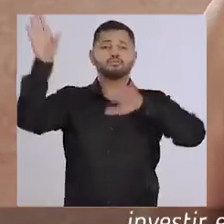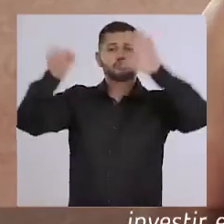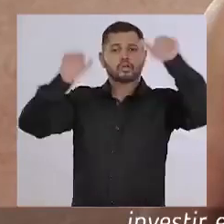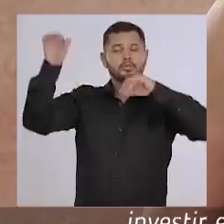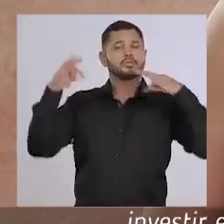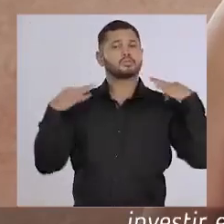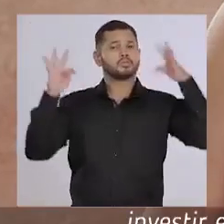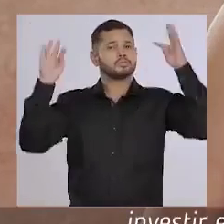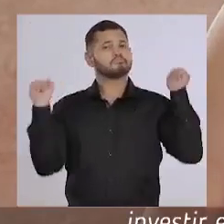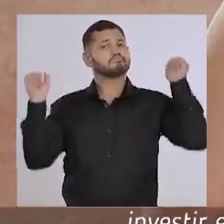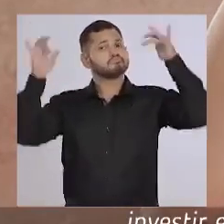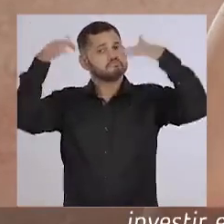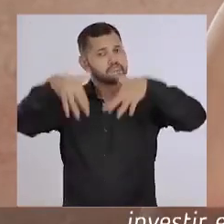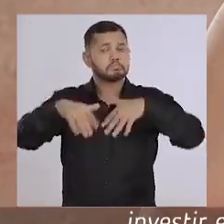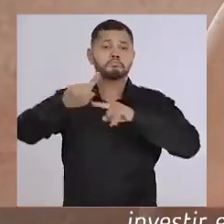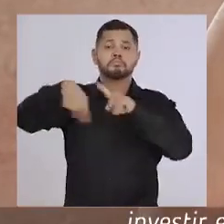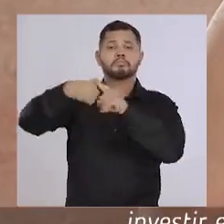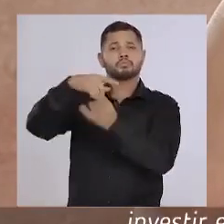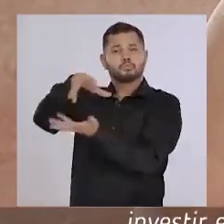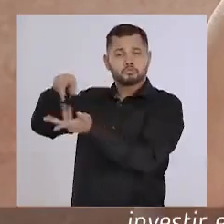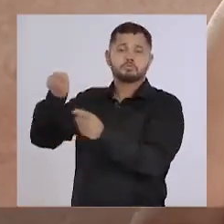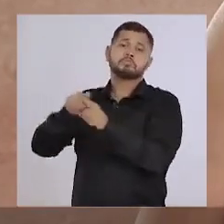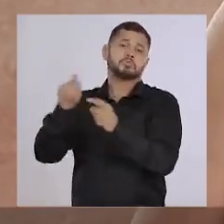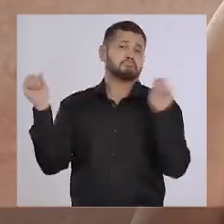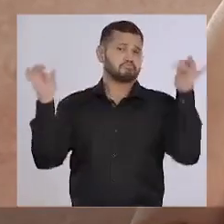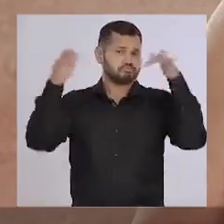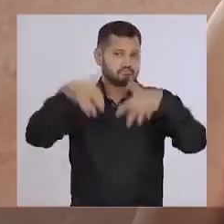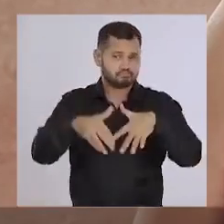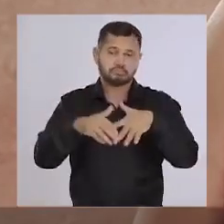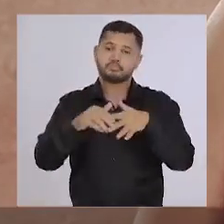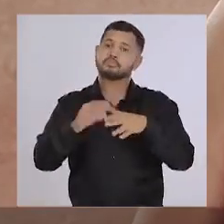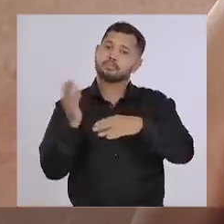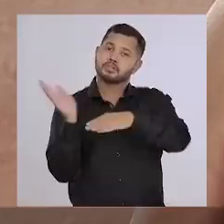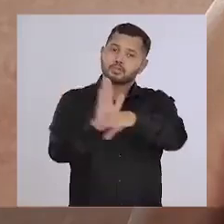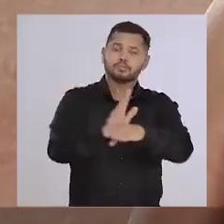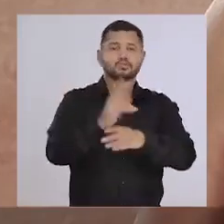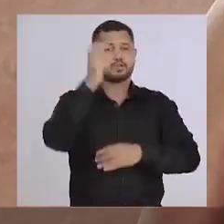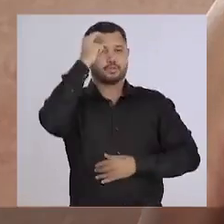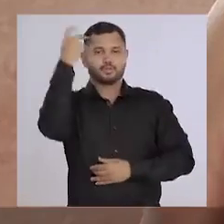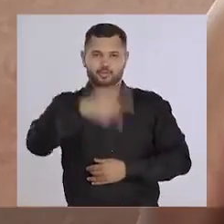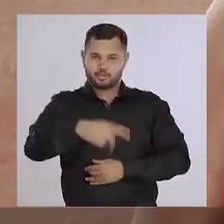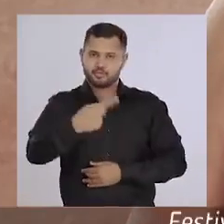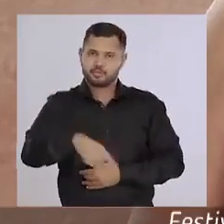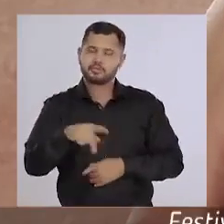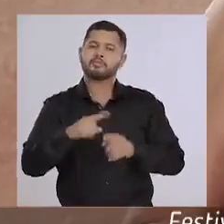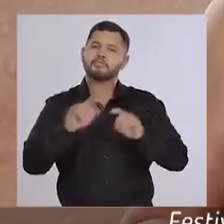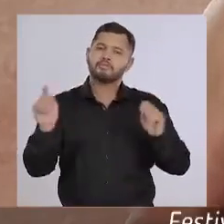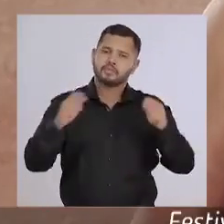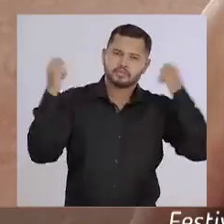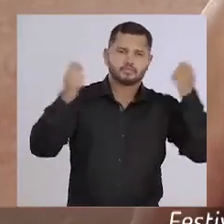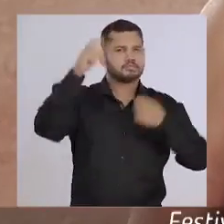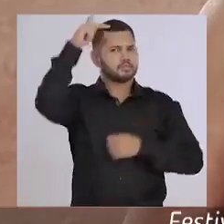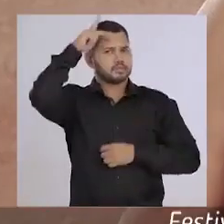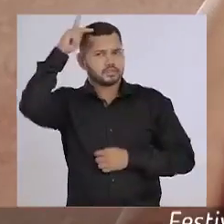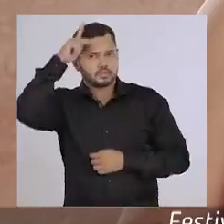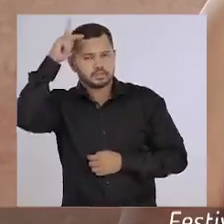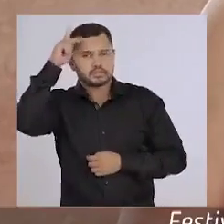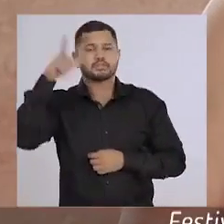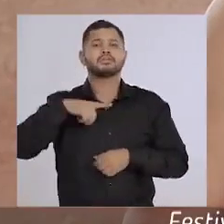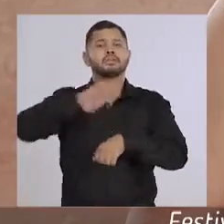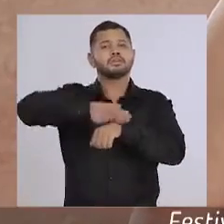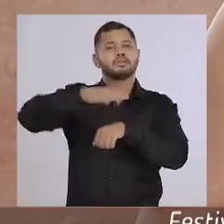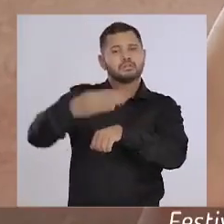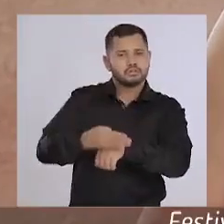turistas de toda parte do Brasil e do mundo. Vamos incentivar nossa cultura local. Festival de Parintins,